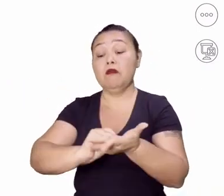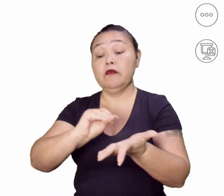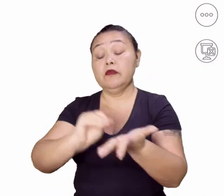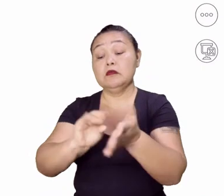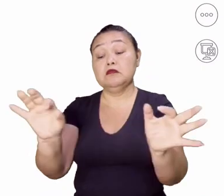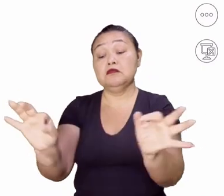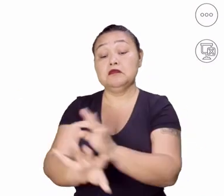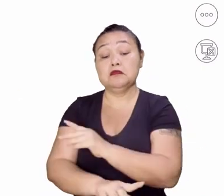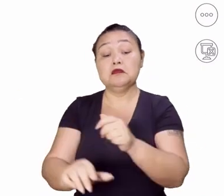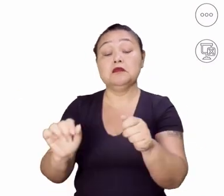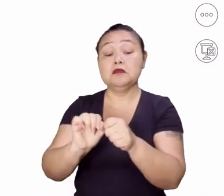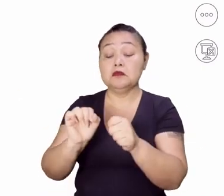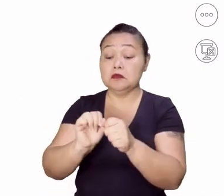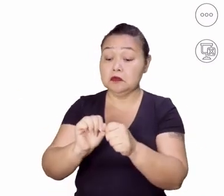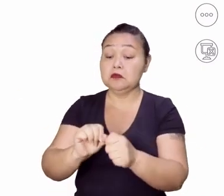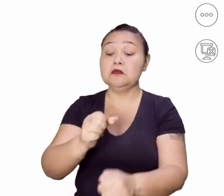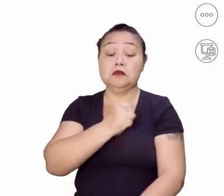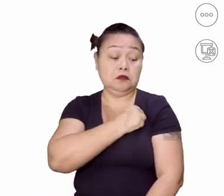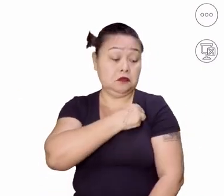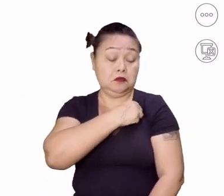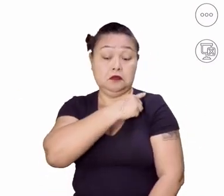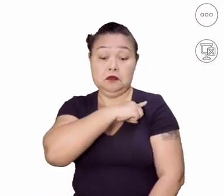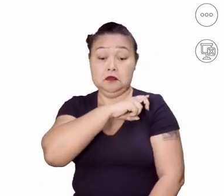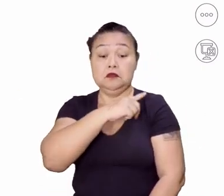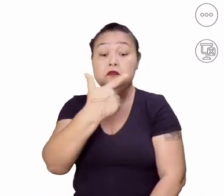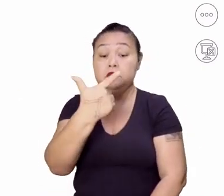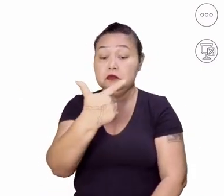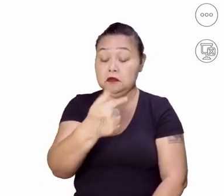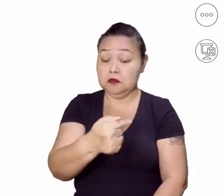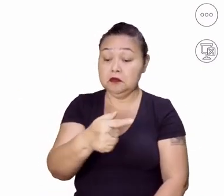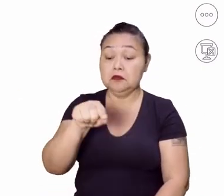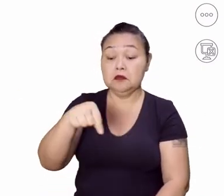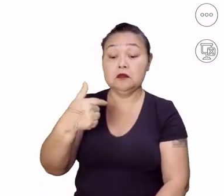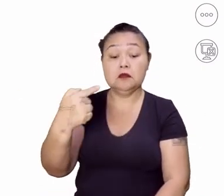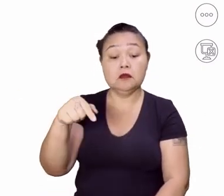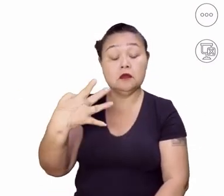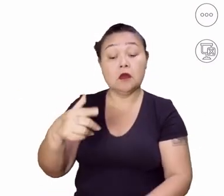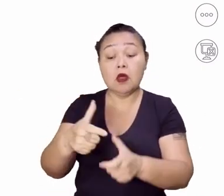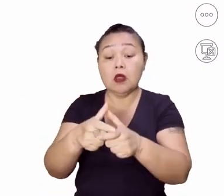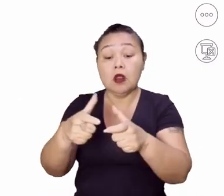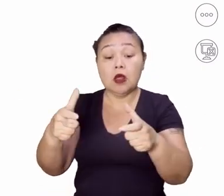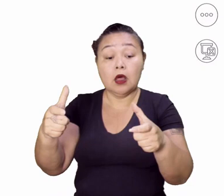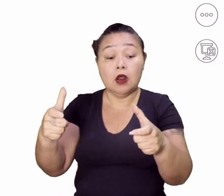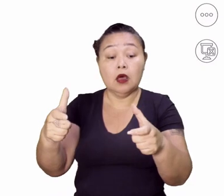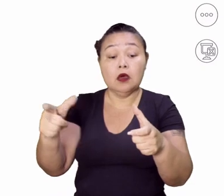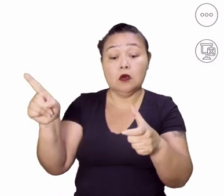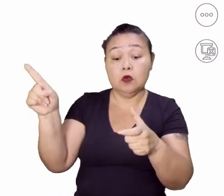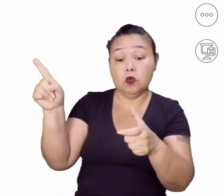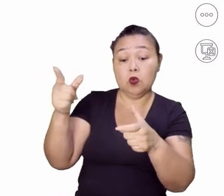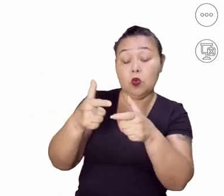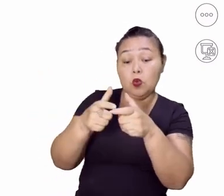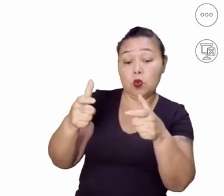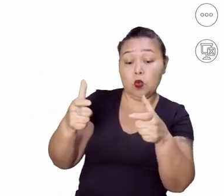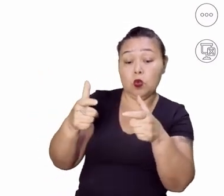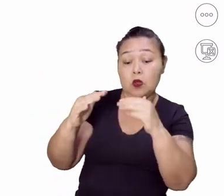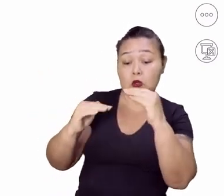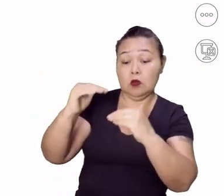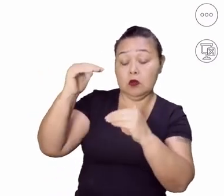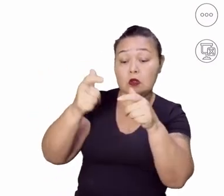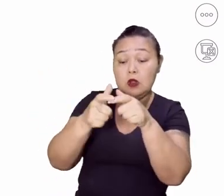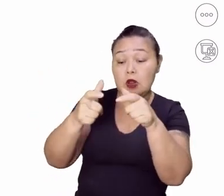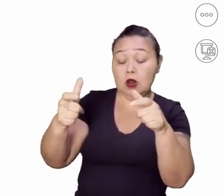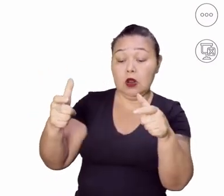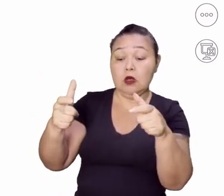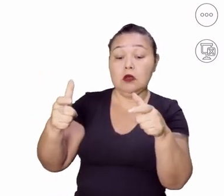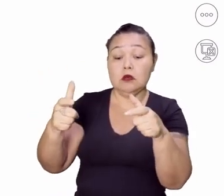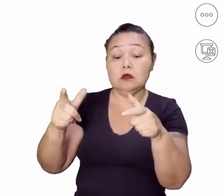Nós temos o ensino médio completo, 27,4%, mas a maioria aqui, né? Está muito diversa, mas a grande